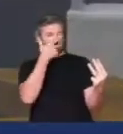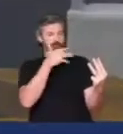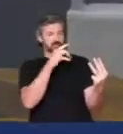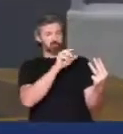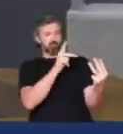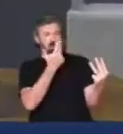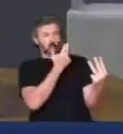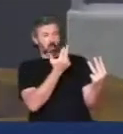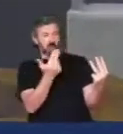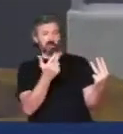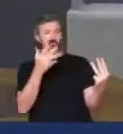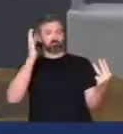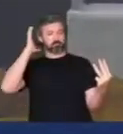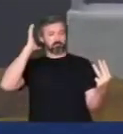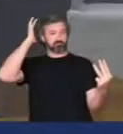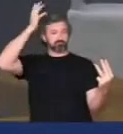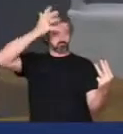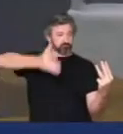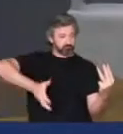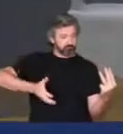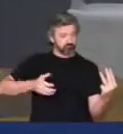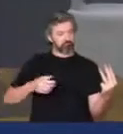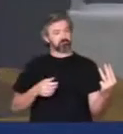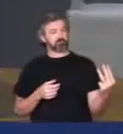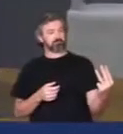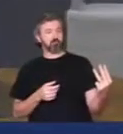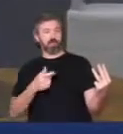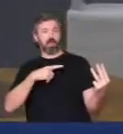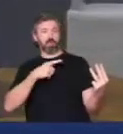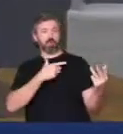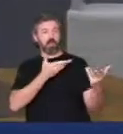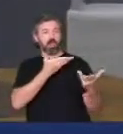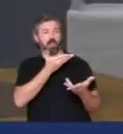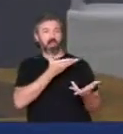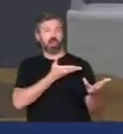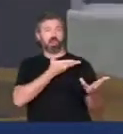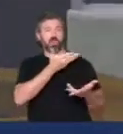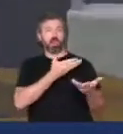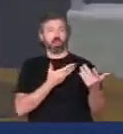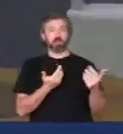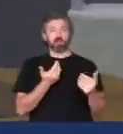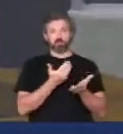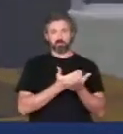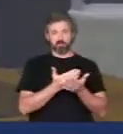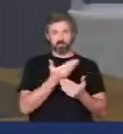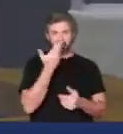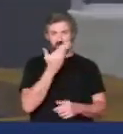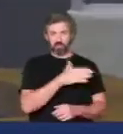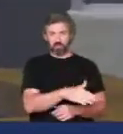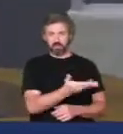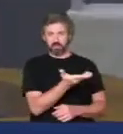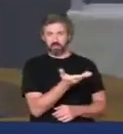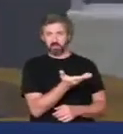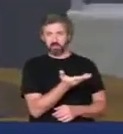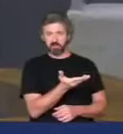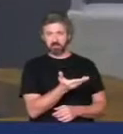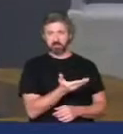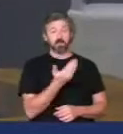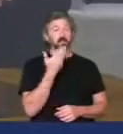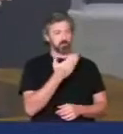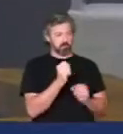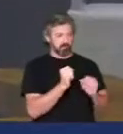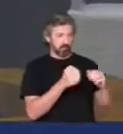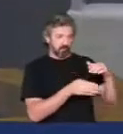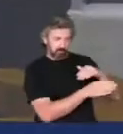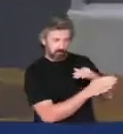aparecidas ele tira o capacete da moto e de repente pinta um clima entre eles e as crianças de 14 anos aí ele